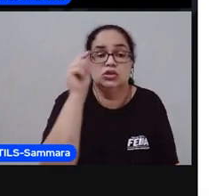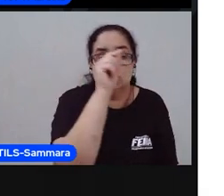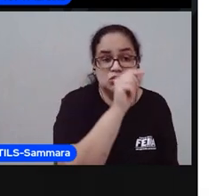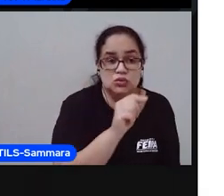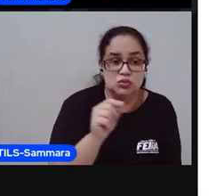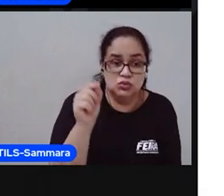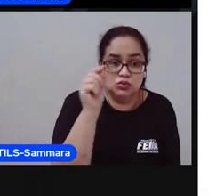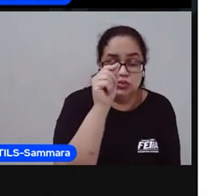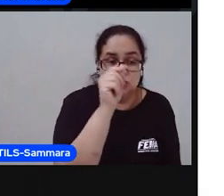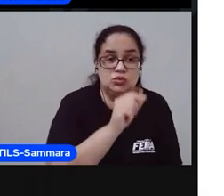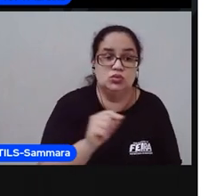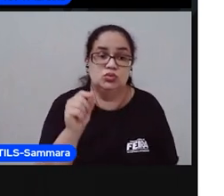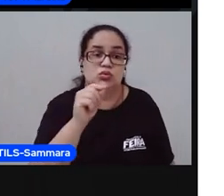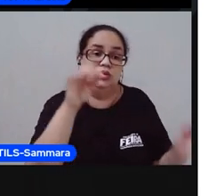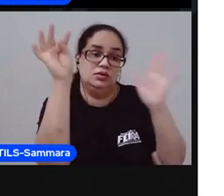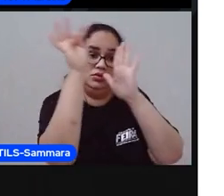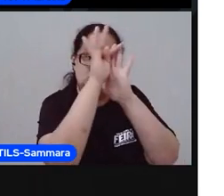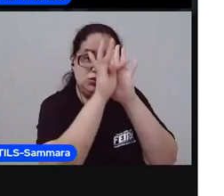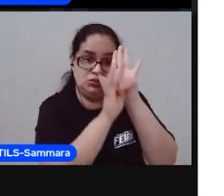seu texto.